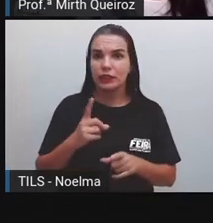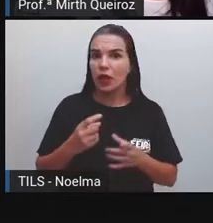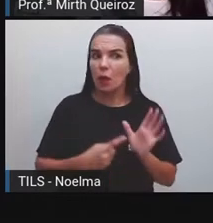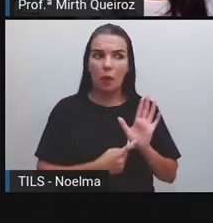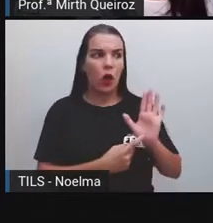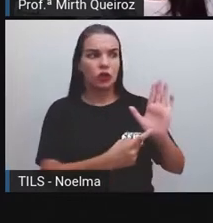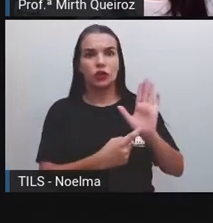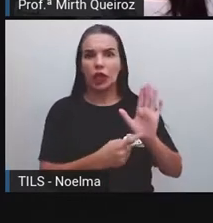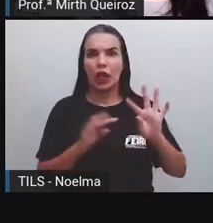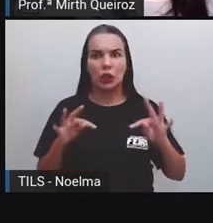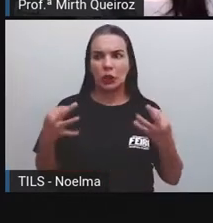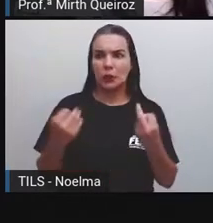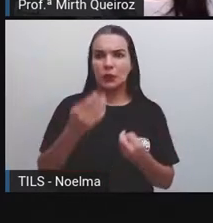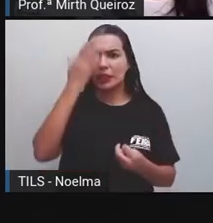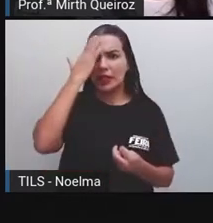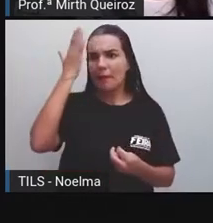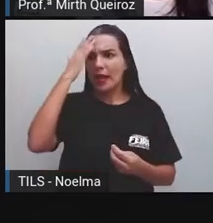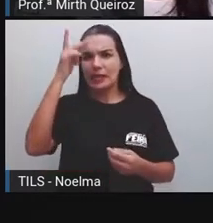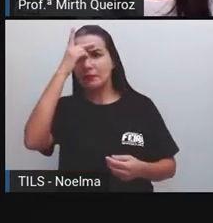exposta hoje